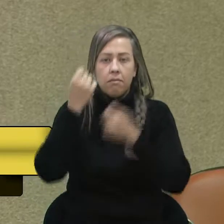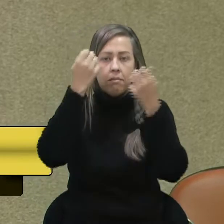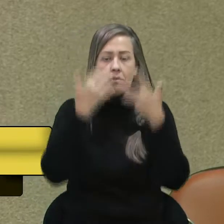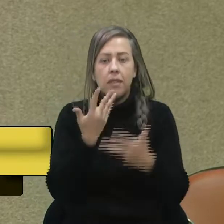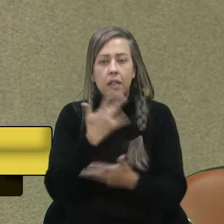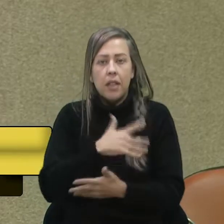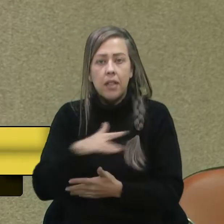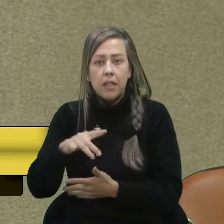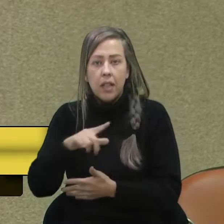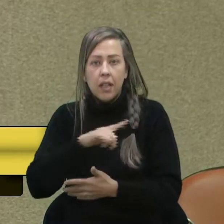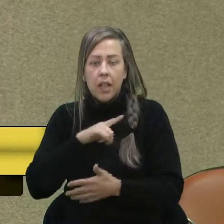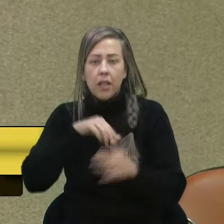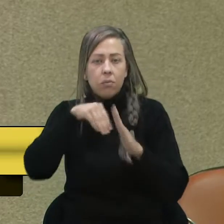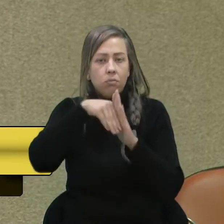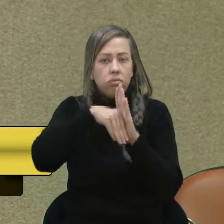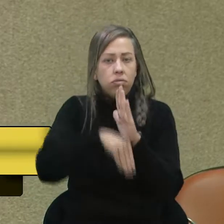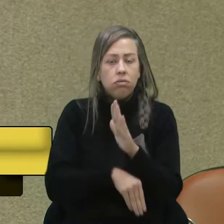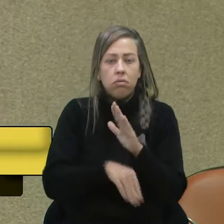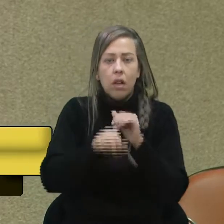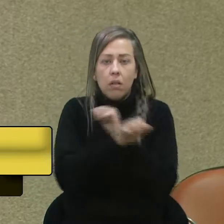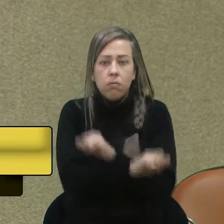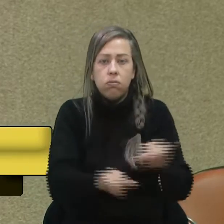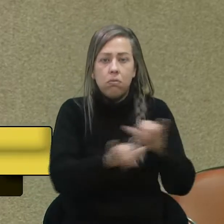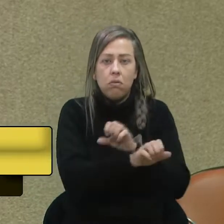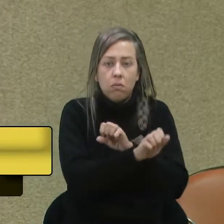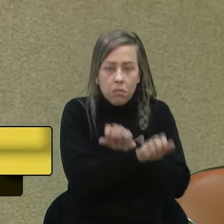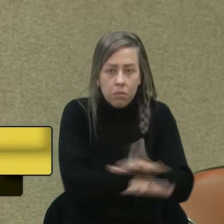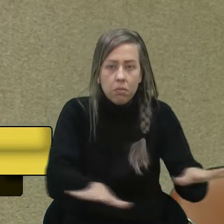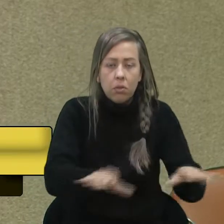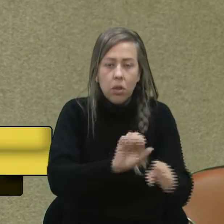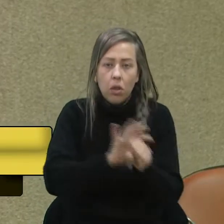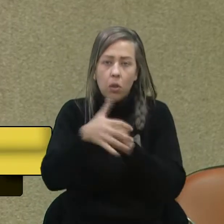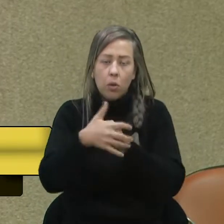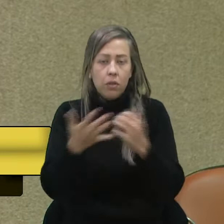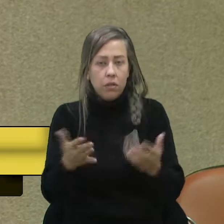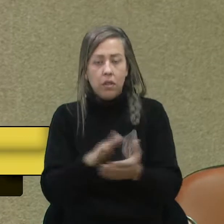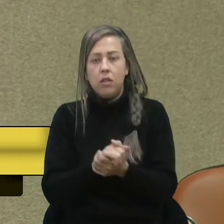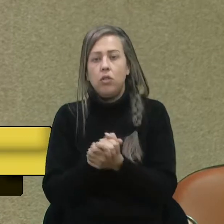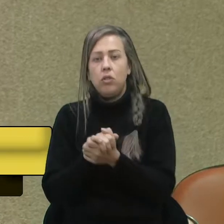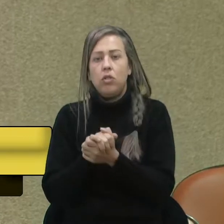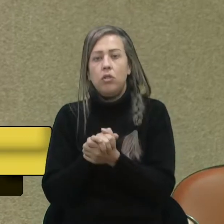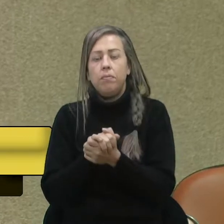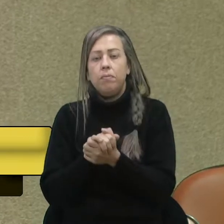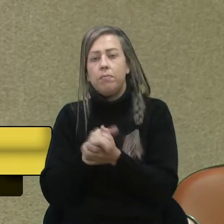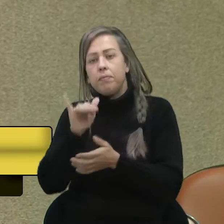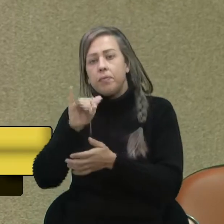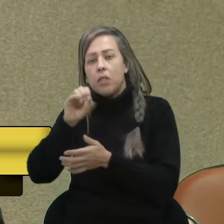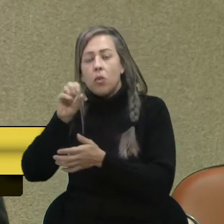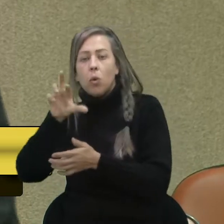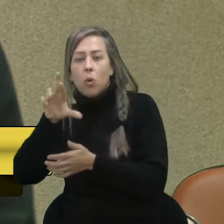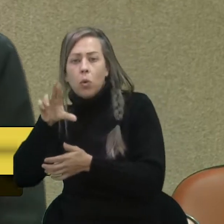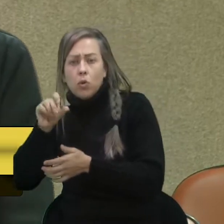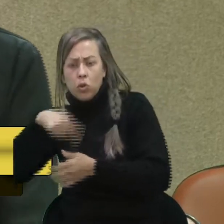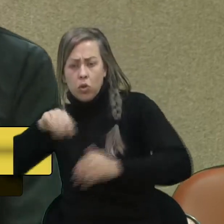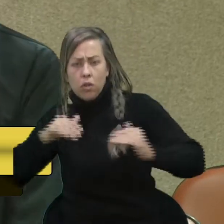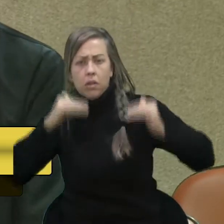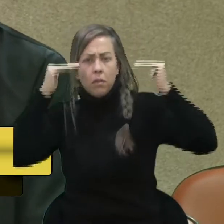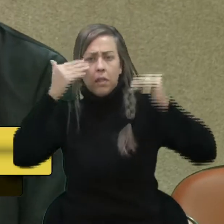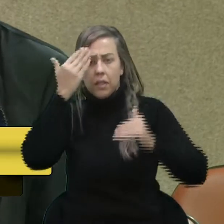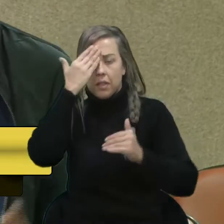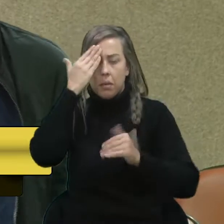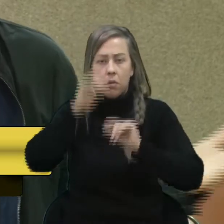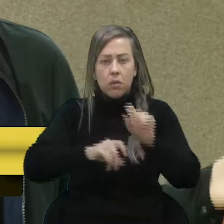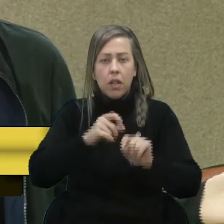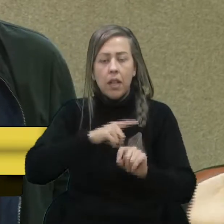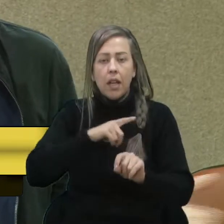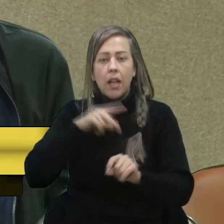crianças têm baixa taxa de transmissão de Covid. Aponta a Fiocruz. E nós somos adultos aqui, sabemos que, inclusive,